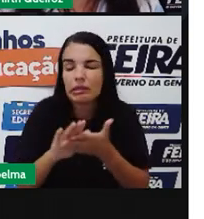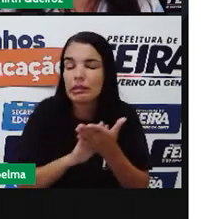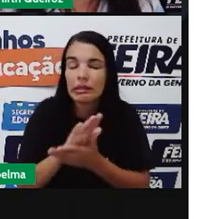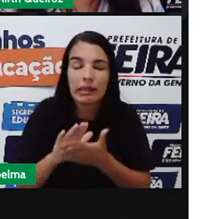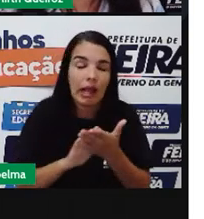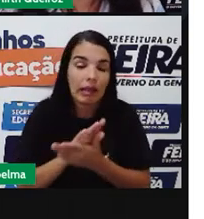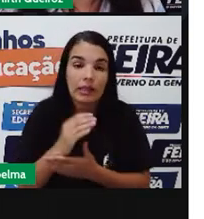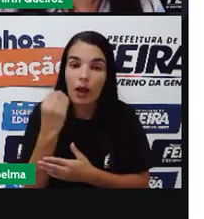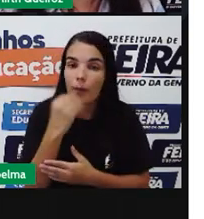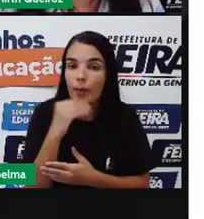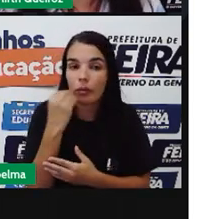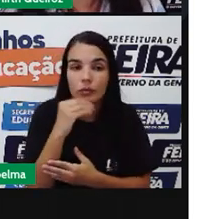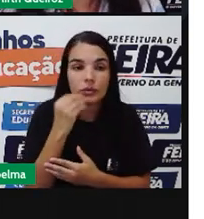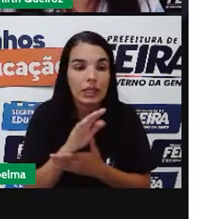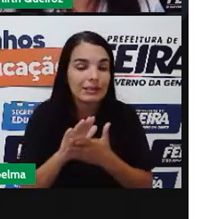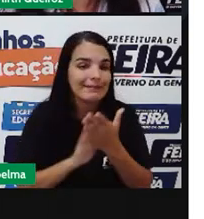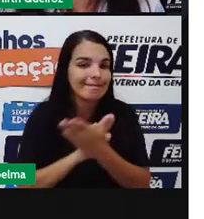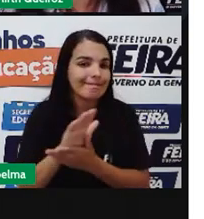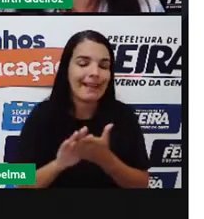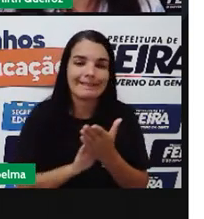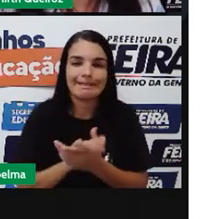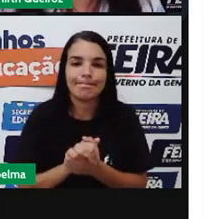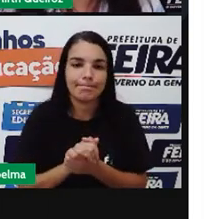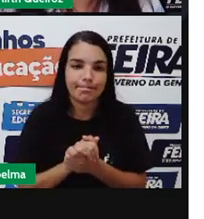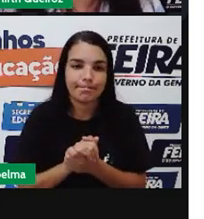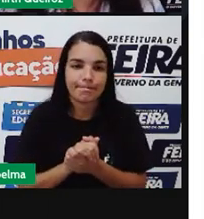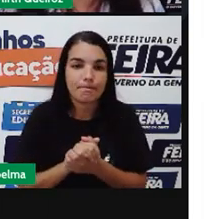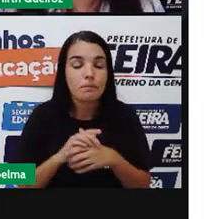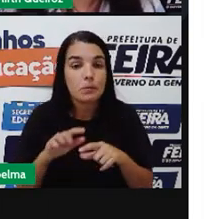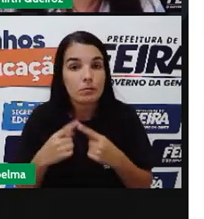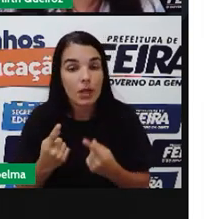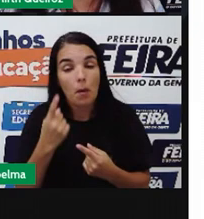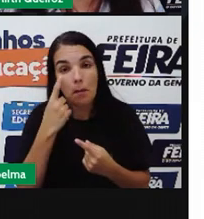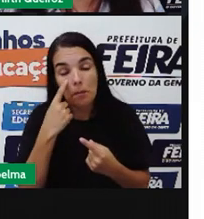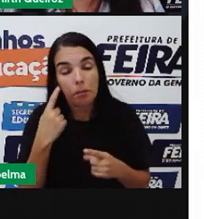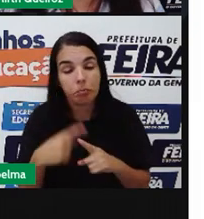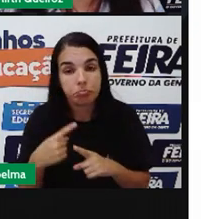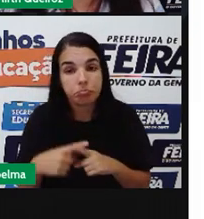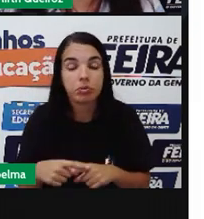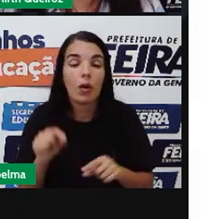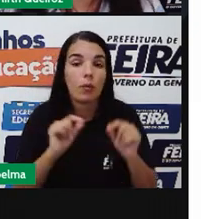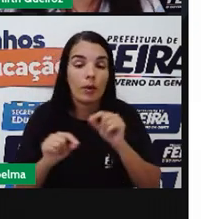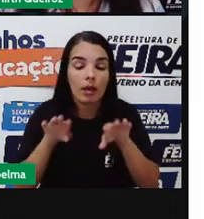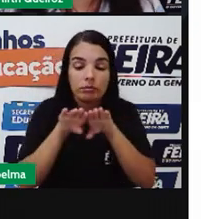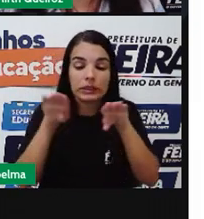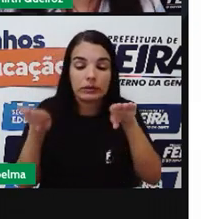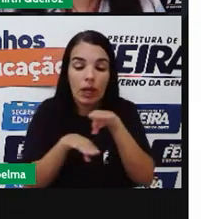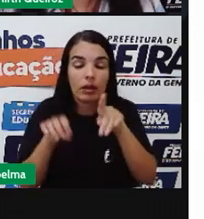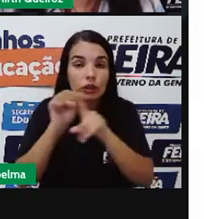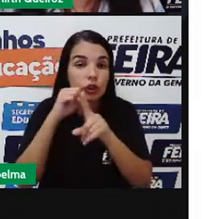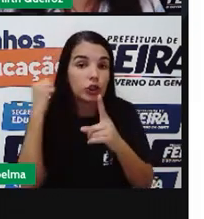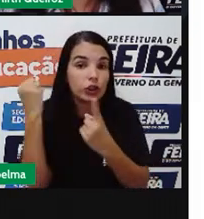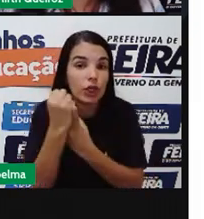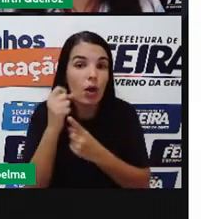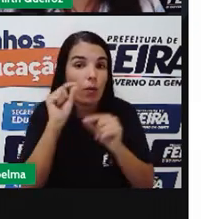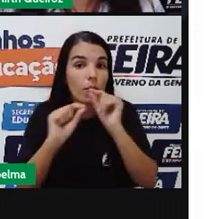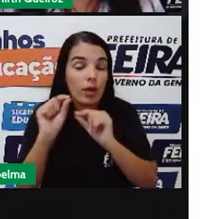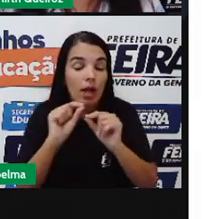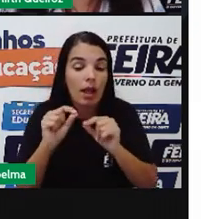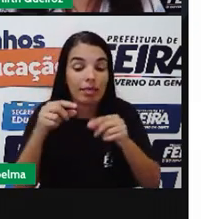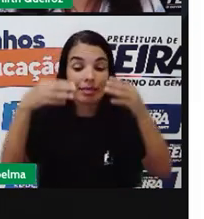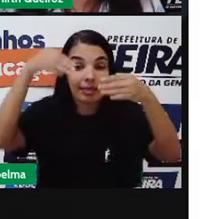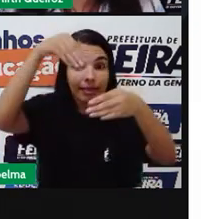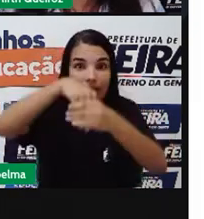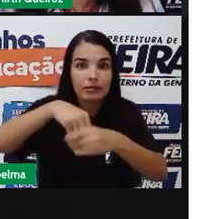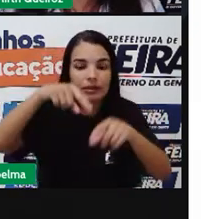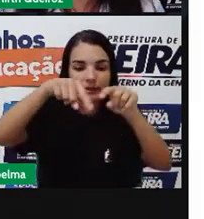simplesmente não tem nenhuma oportunidade A gente vê a questão da desigualdade social Na própria sala de